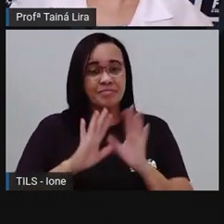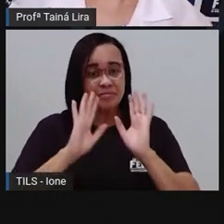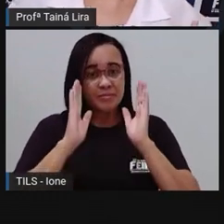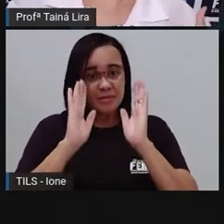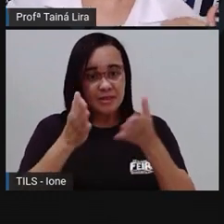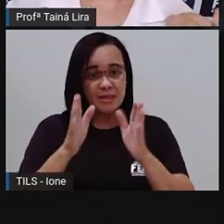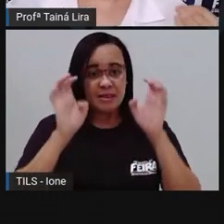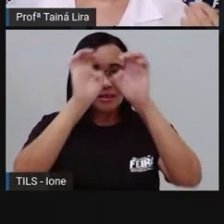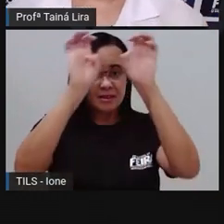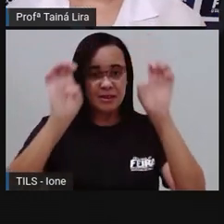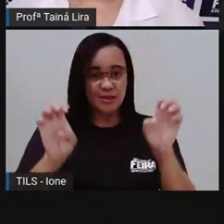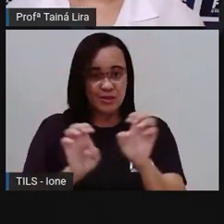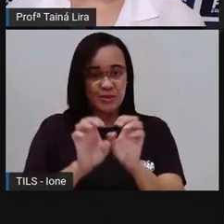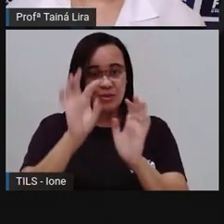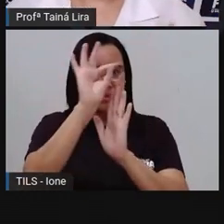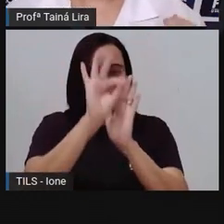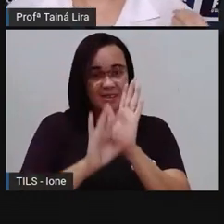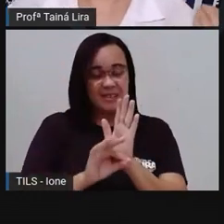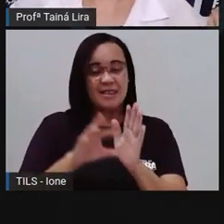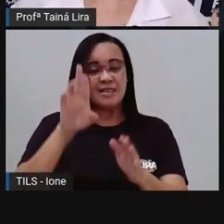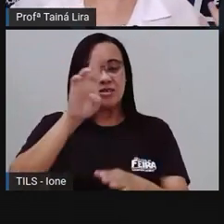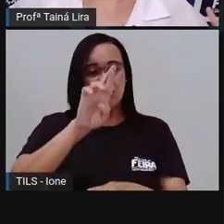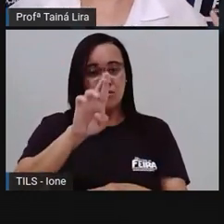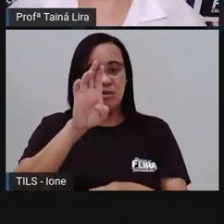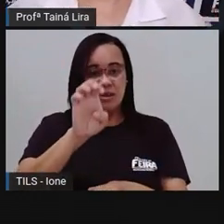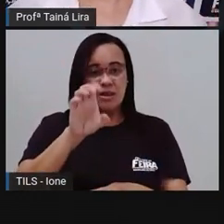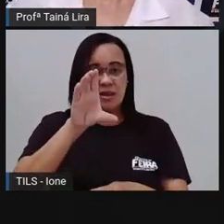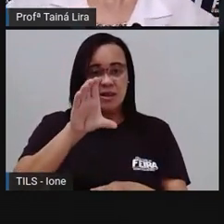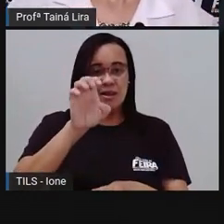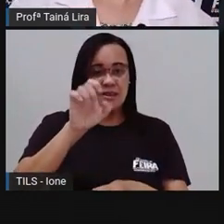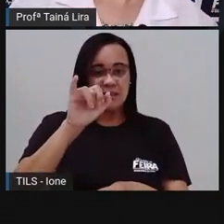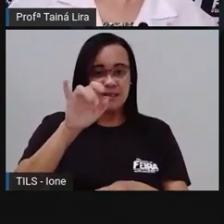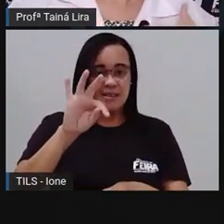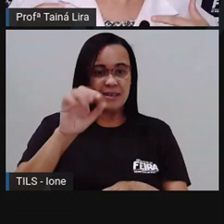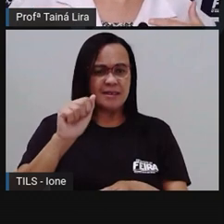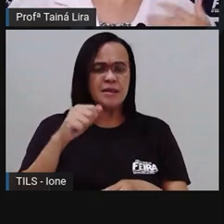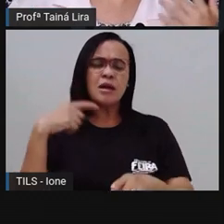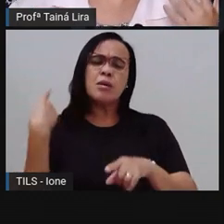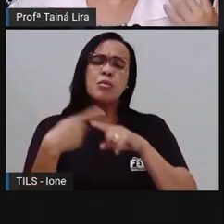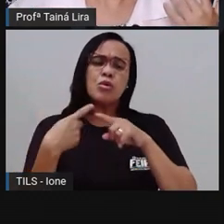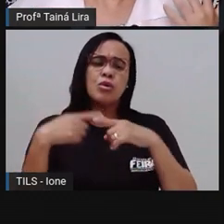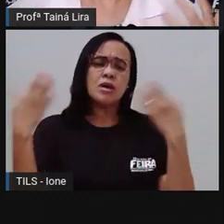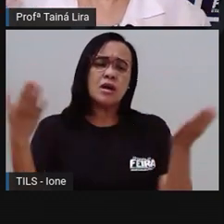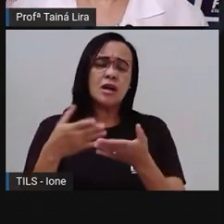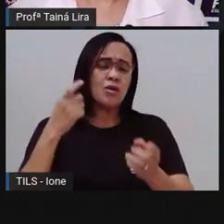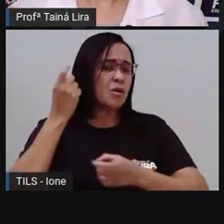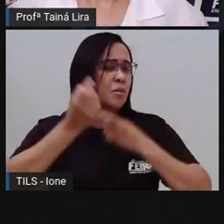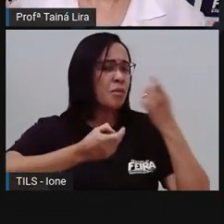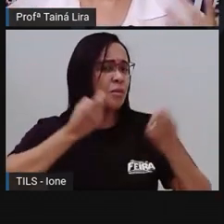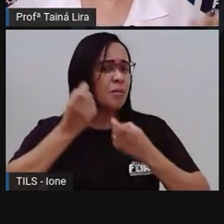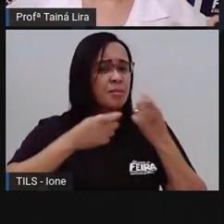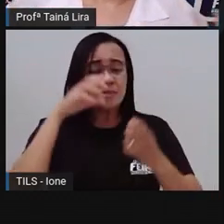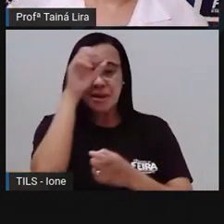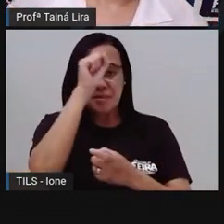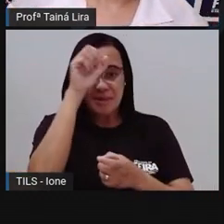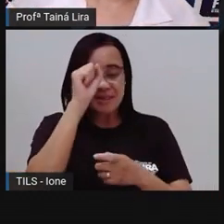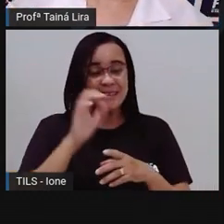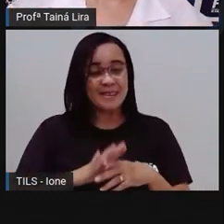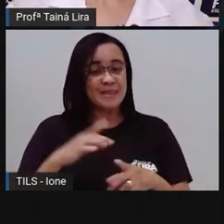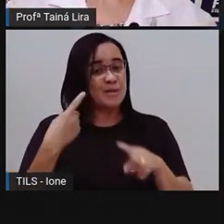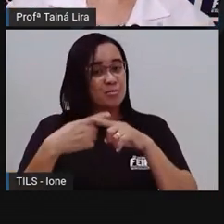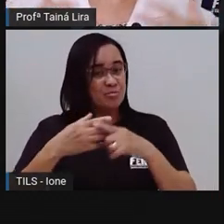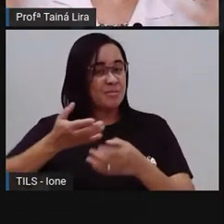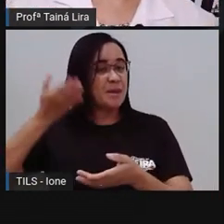a estrutura do texto receita? Por que essa preocupação agora? Bom, nós já estamos, né, falando há algum tempo